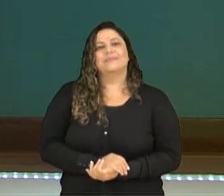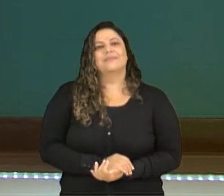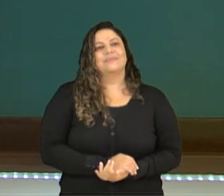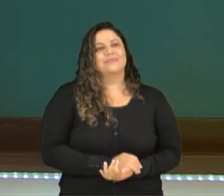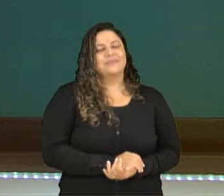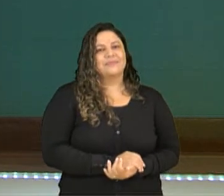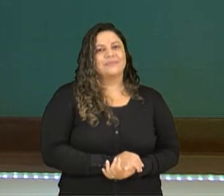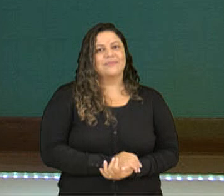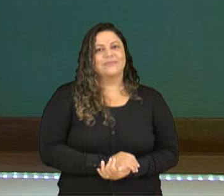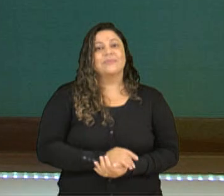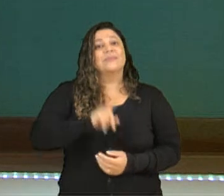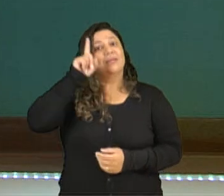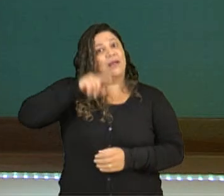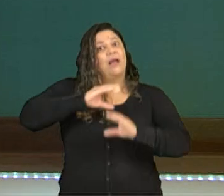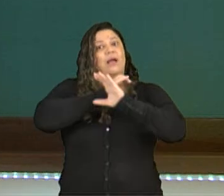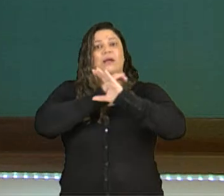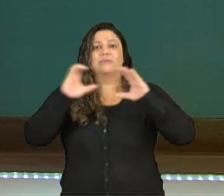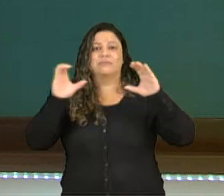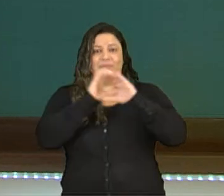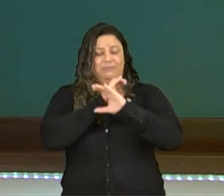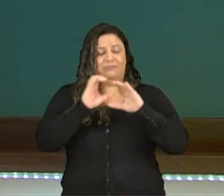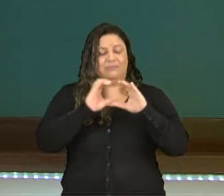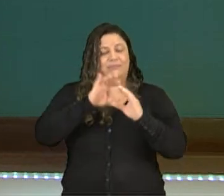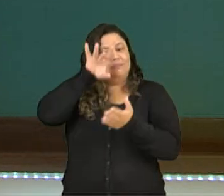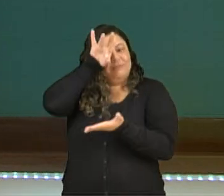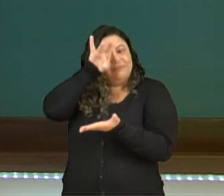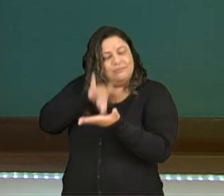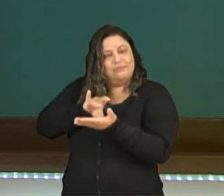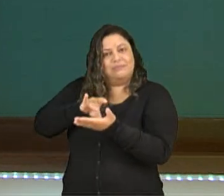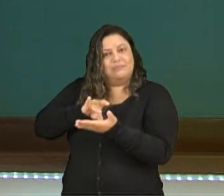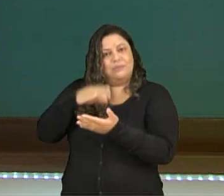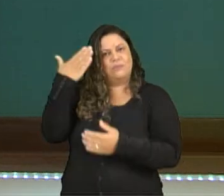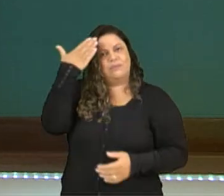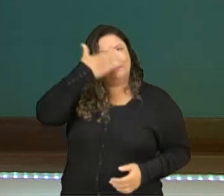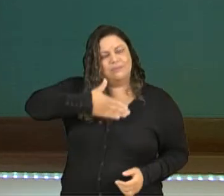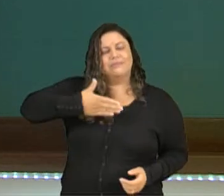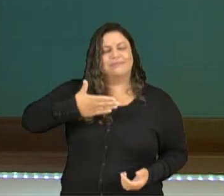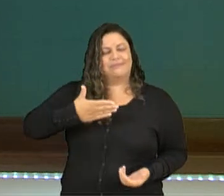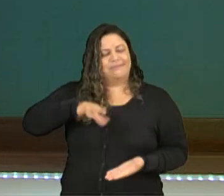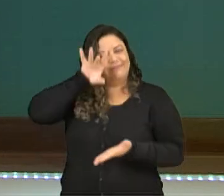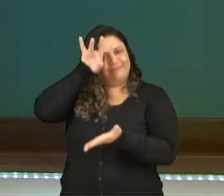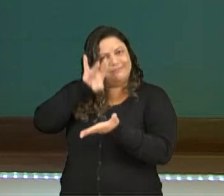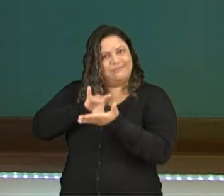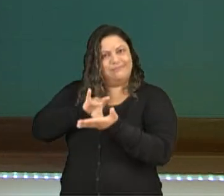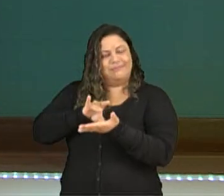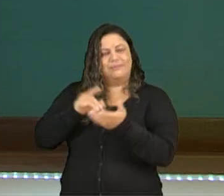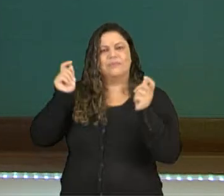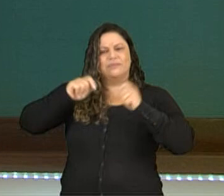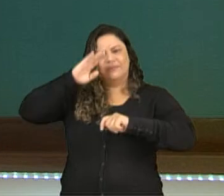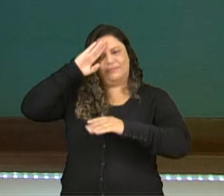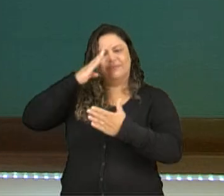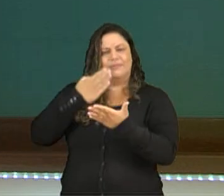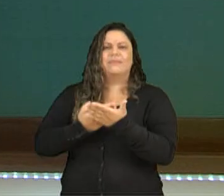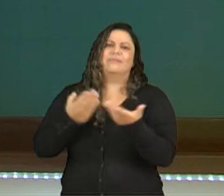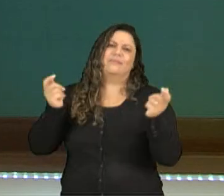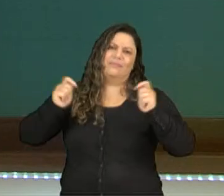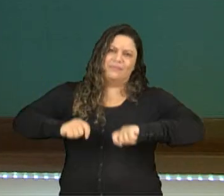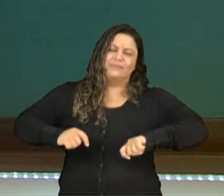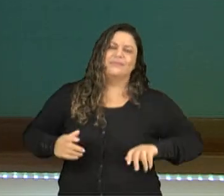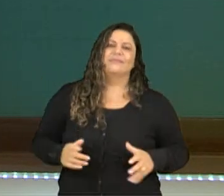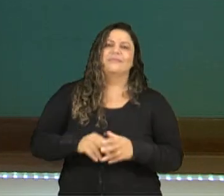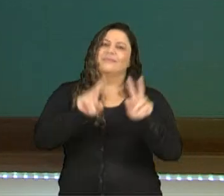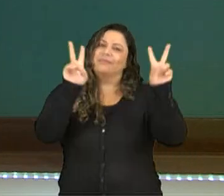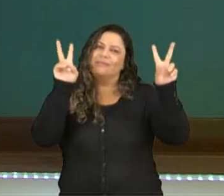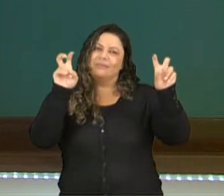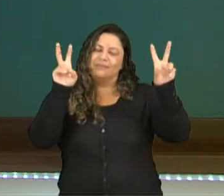é uma fonte confiável na qual se pode crer. Então é uma fonte de notícia confiável, né, que é referente ao tema,